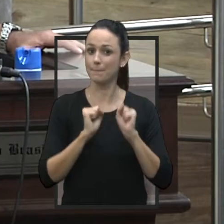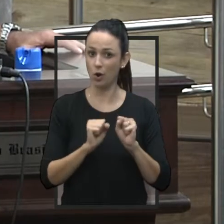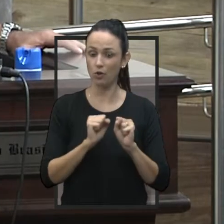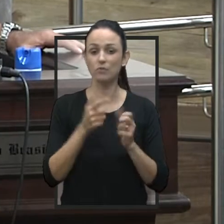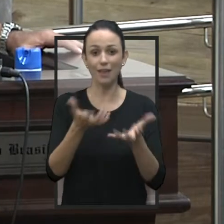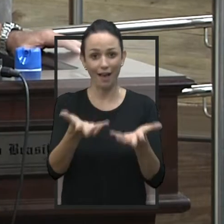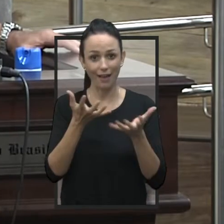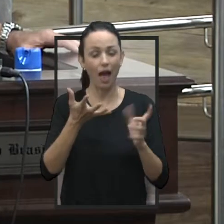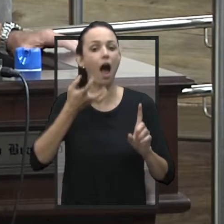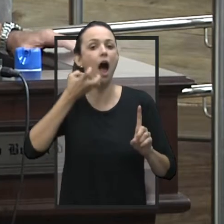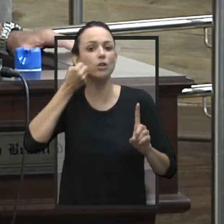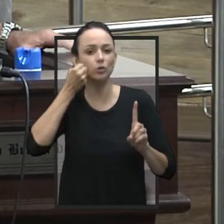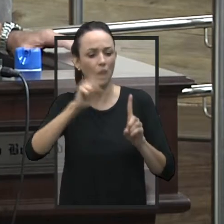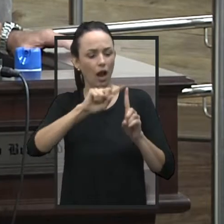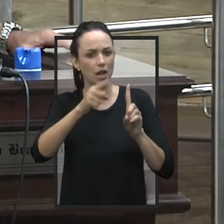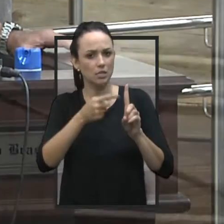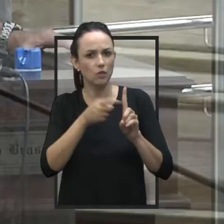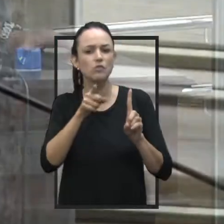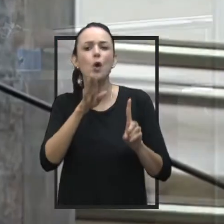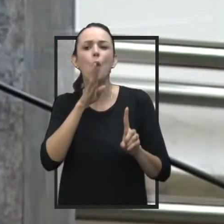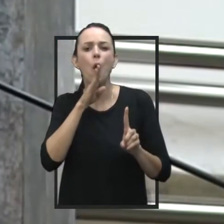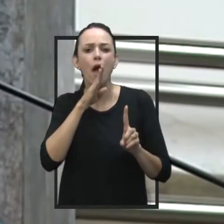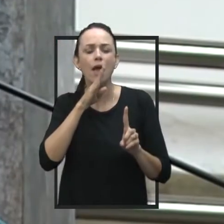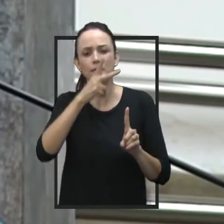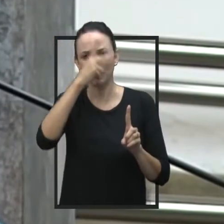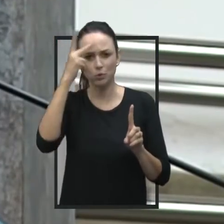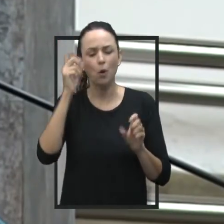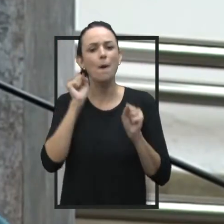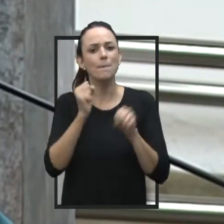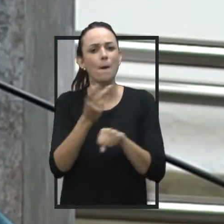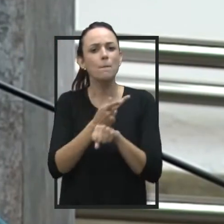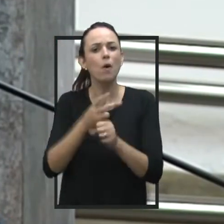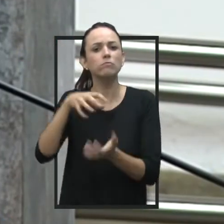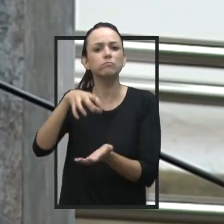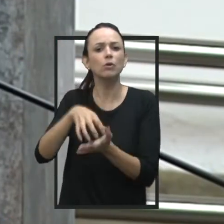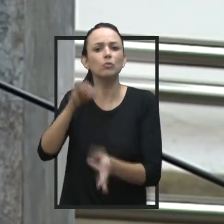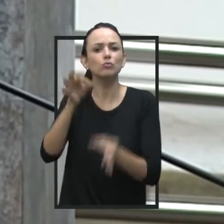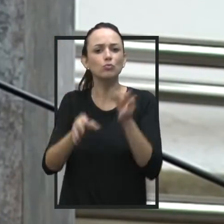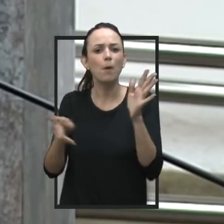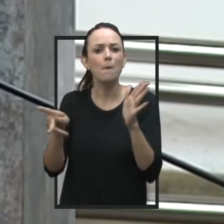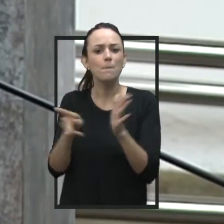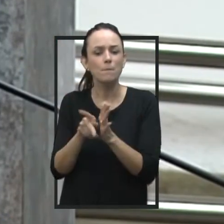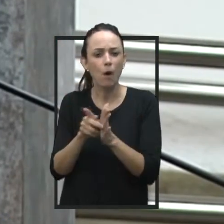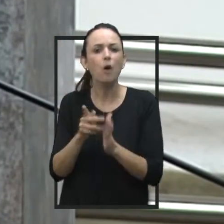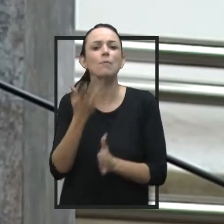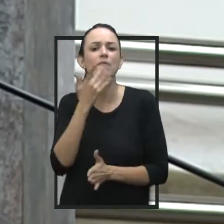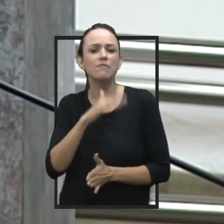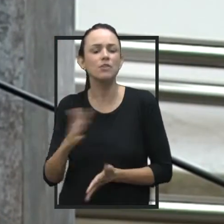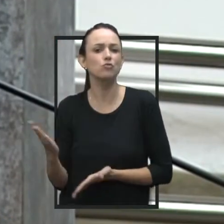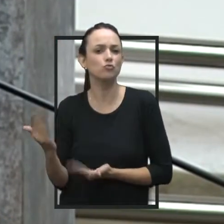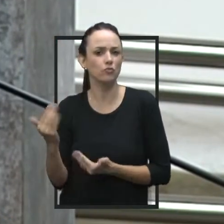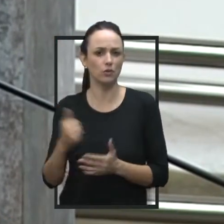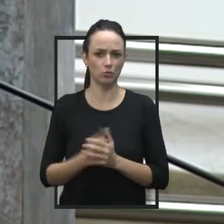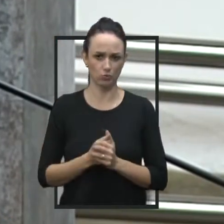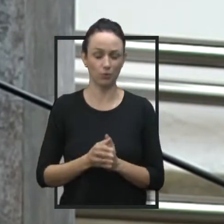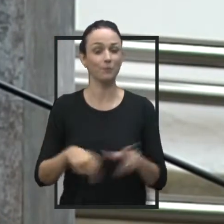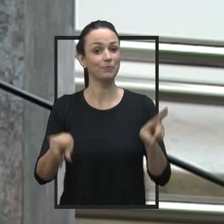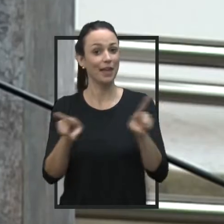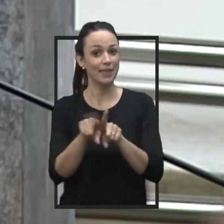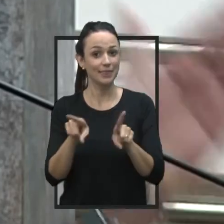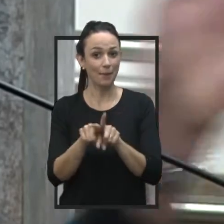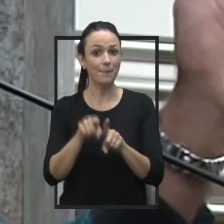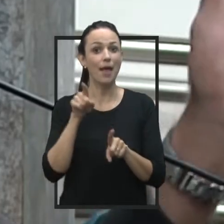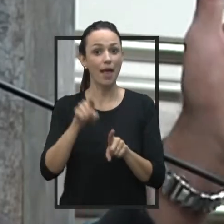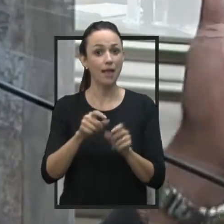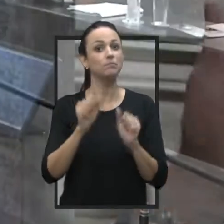você queira fazê-la ou conheça alguém nesta situação, procure a vara da infância e da juventude. Além de legal, o